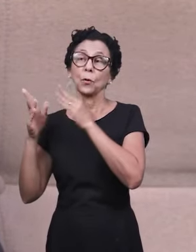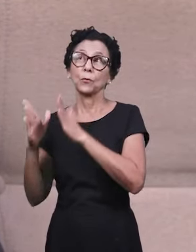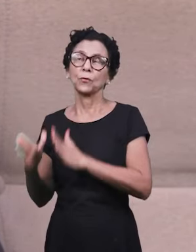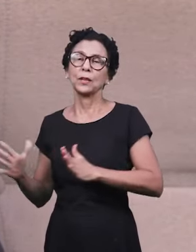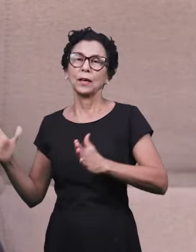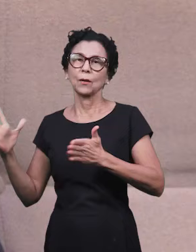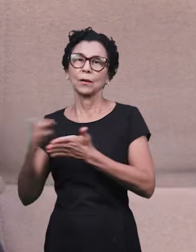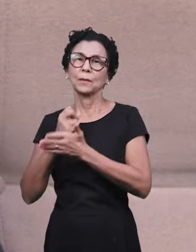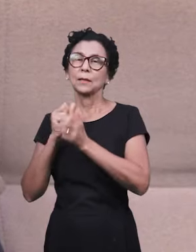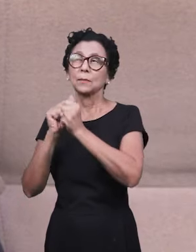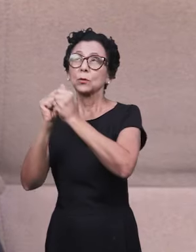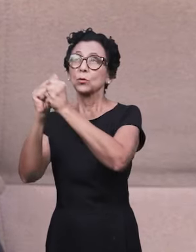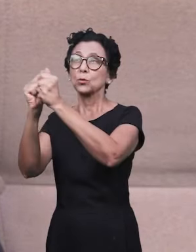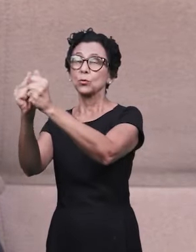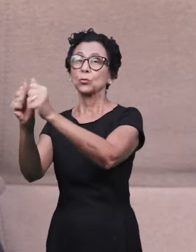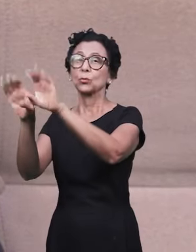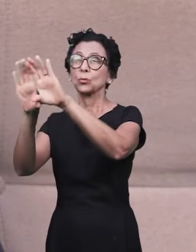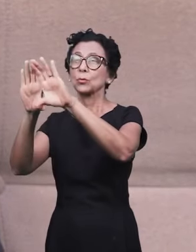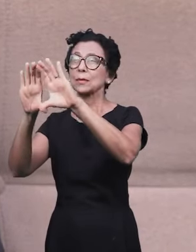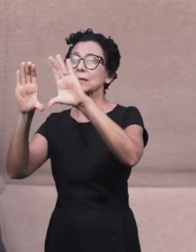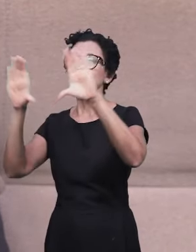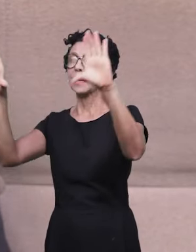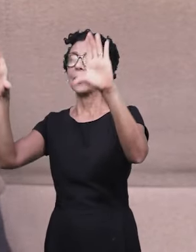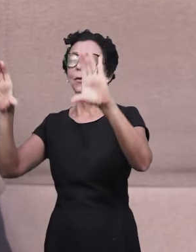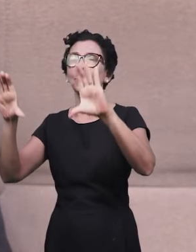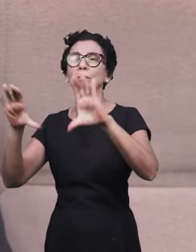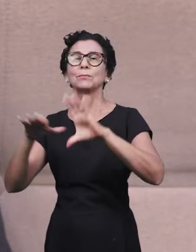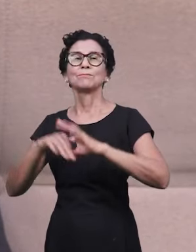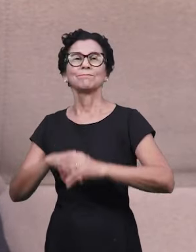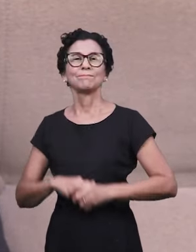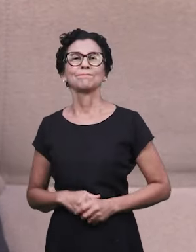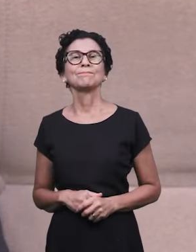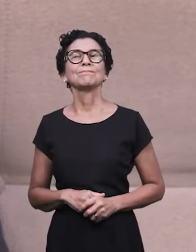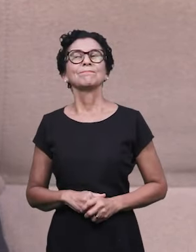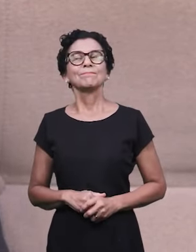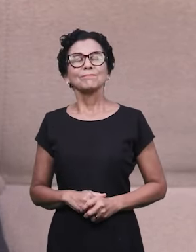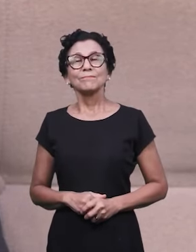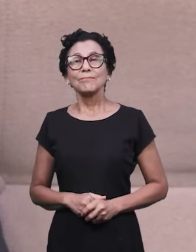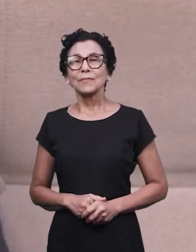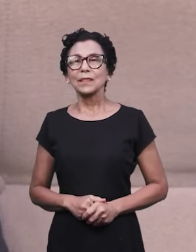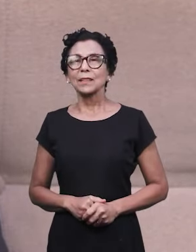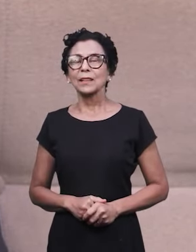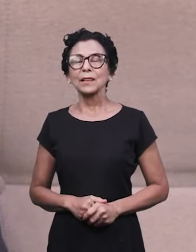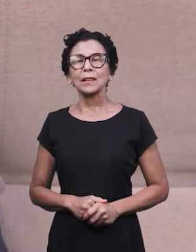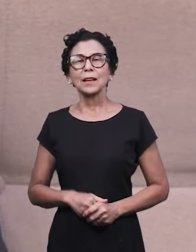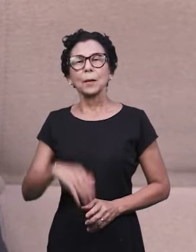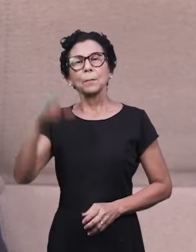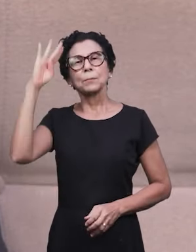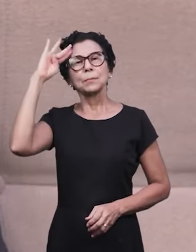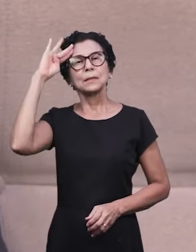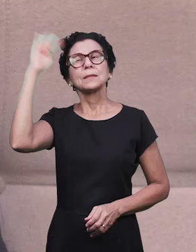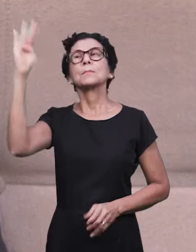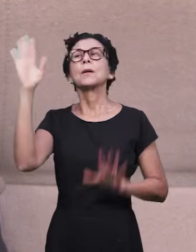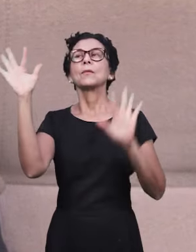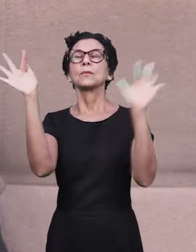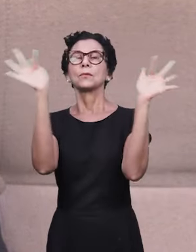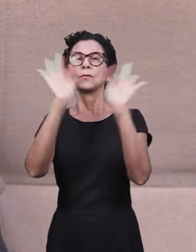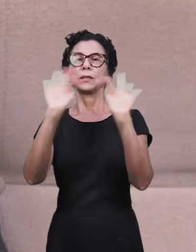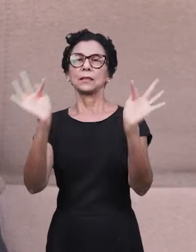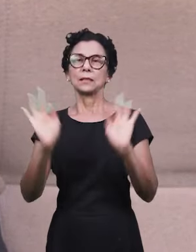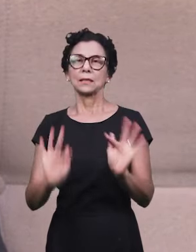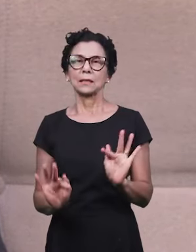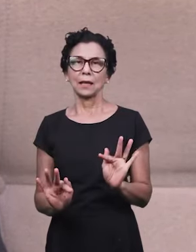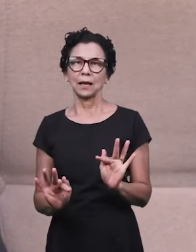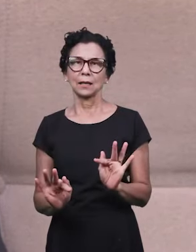para junto de si nas mansões celestiais. A maior bem-aventurança que eu posso ter,